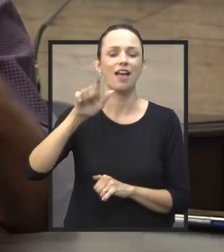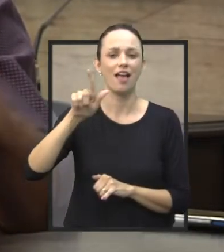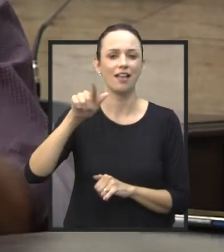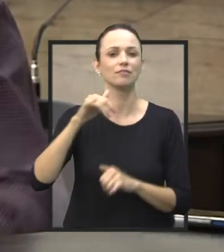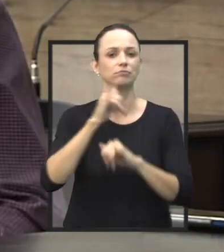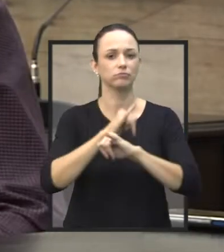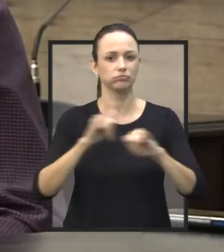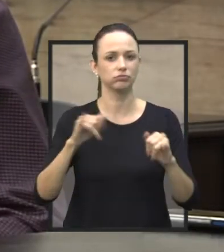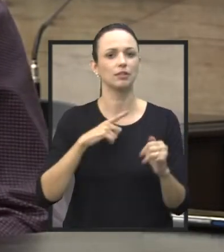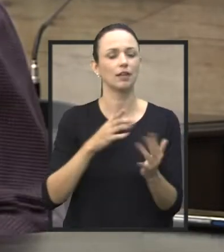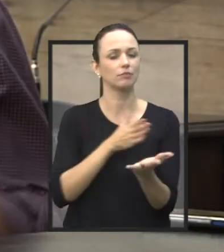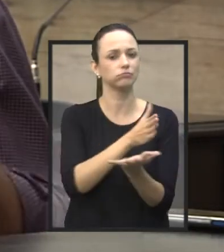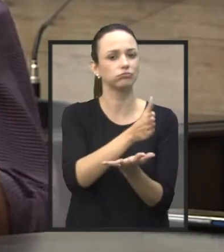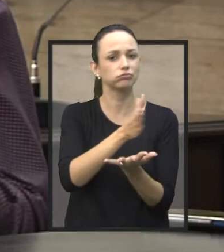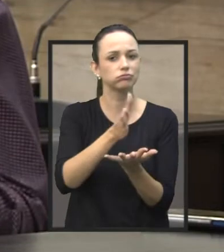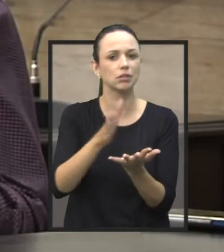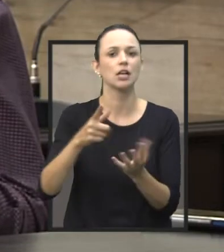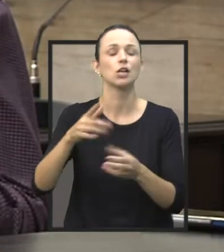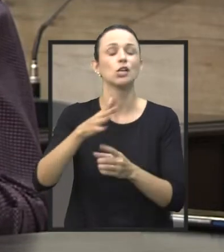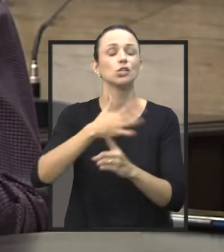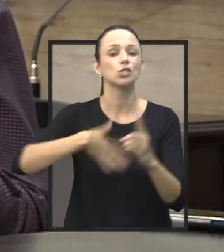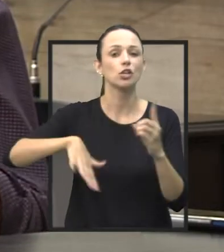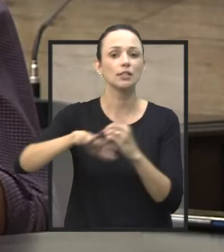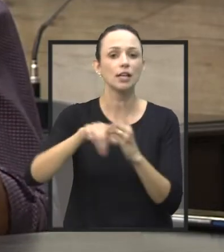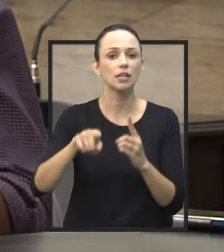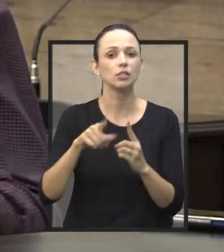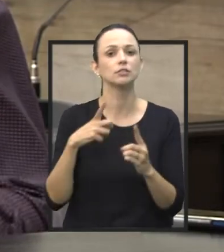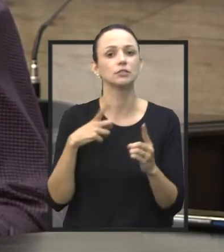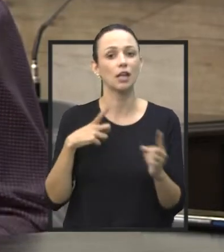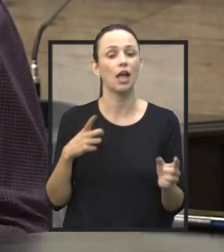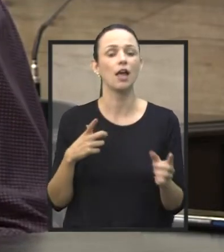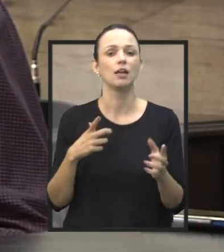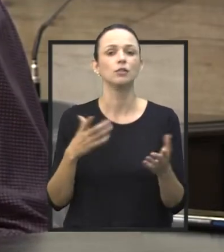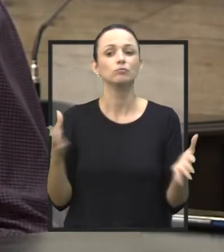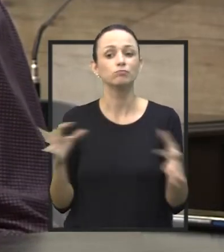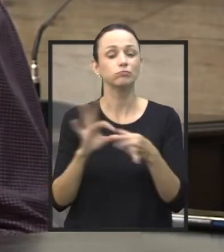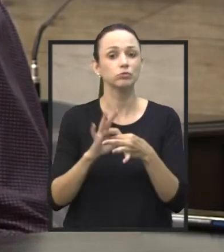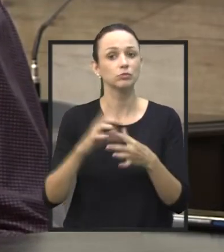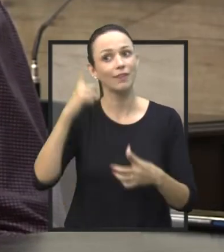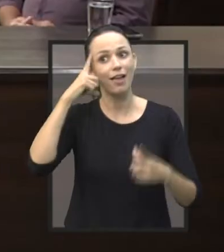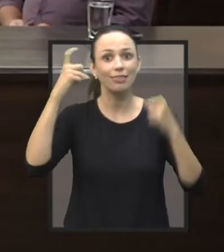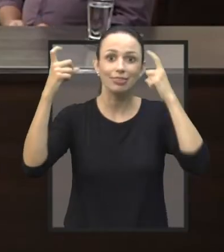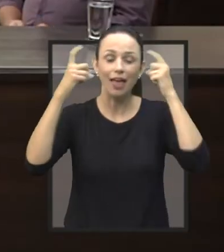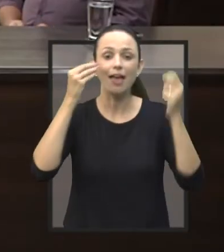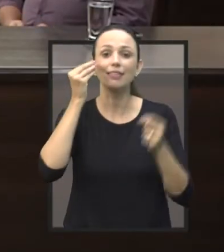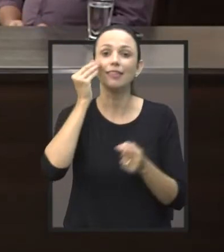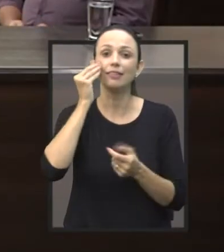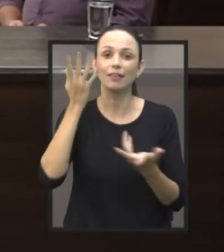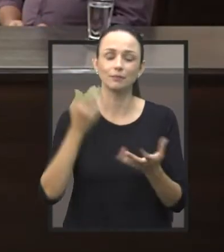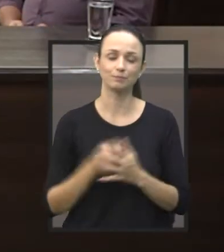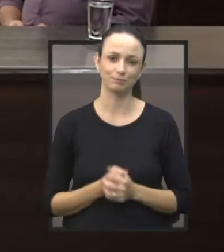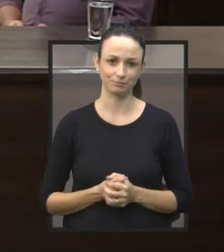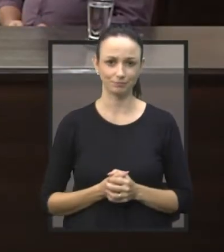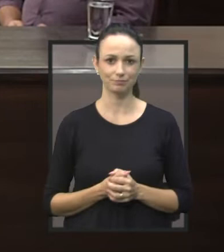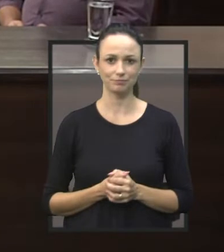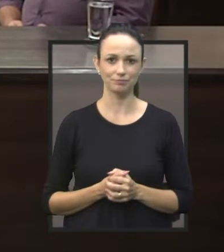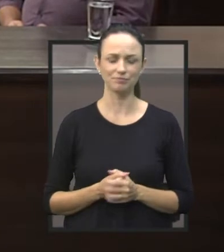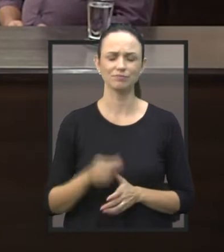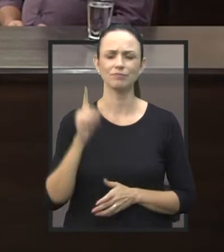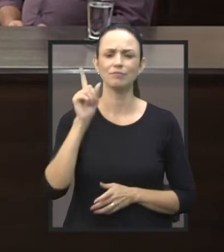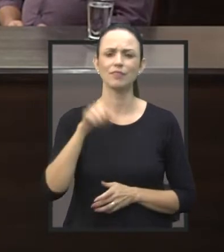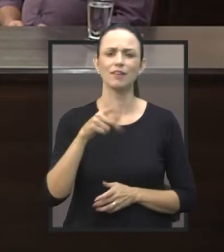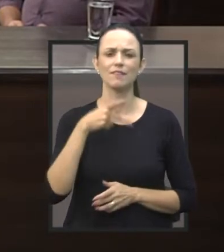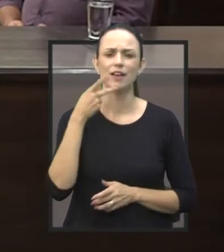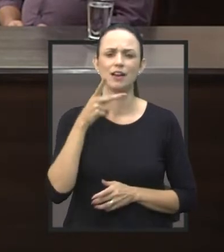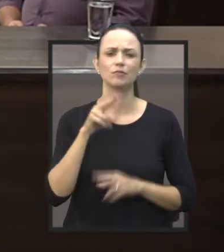segmentos da sociedade, que estão se juntando, buscando ideias. Perador, ainda falando um